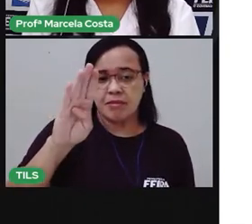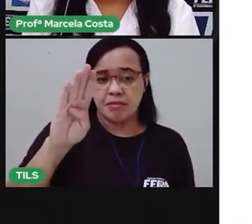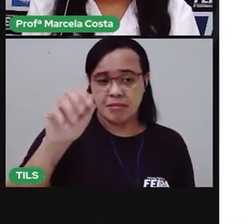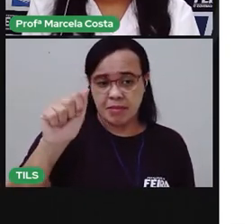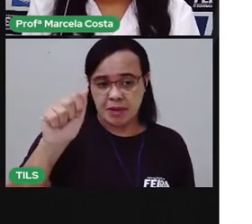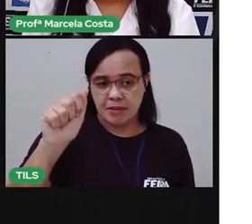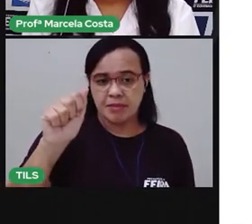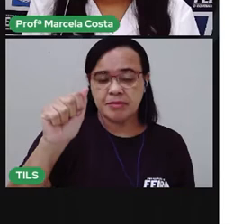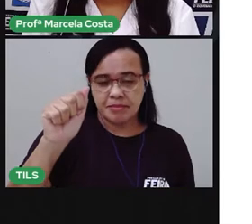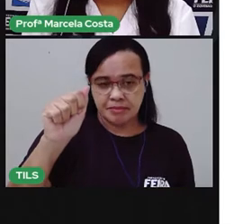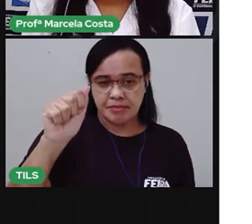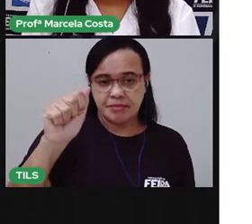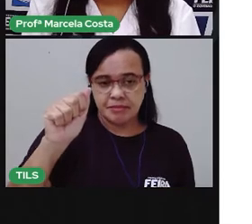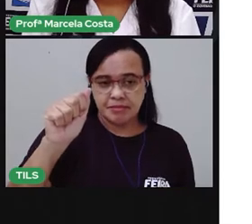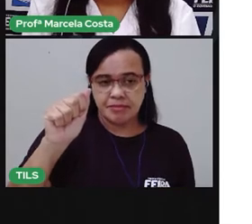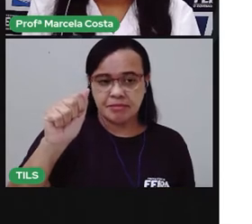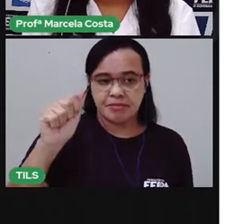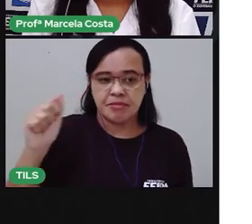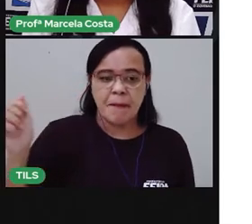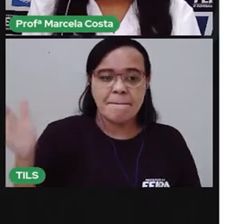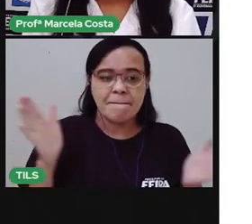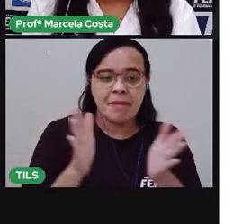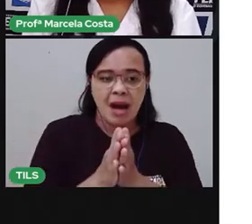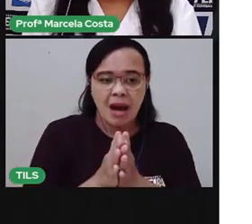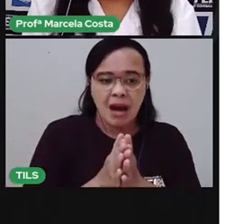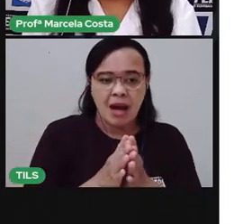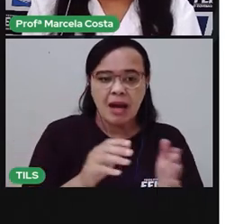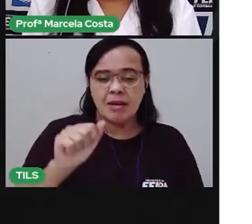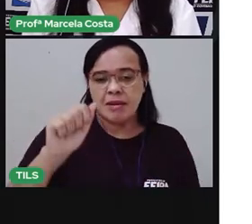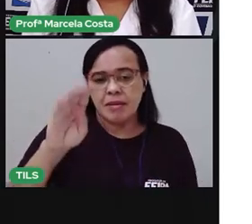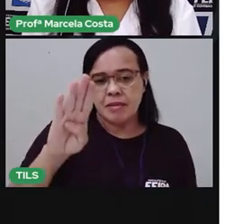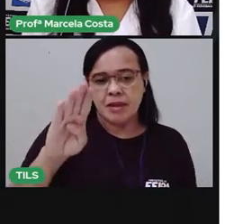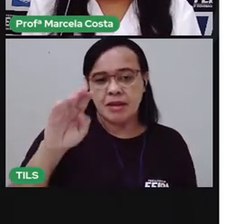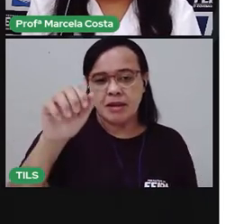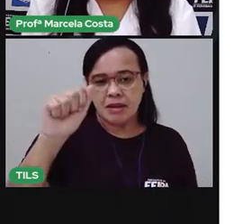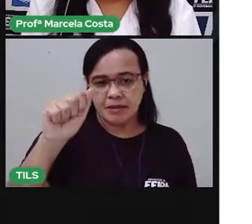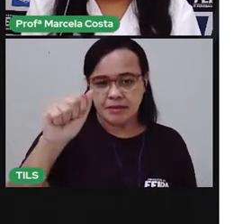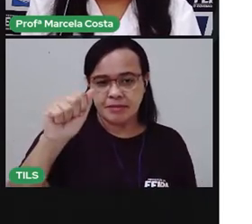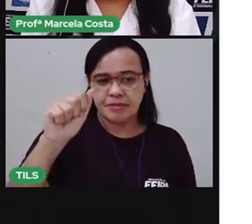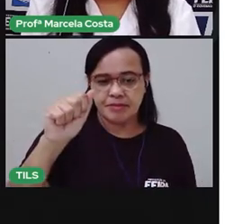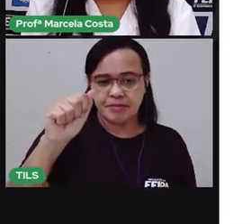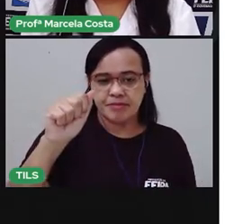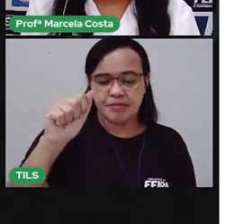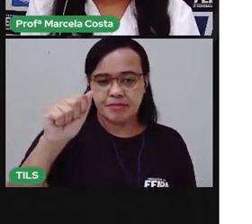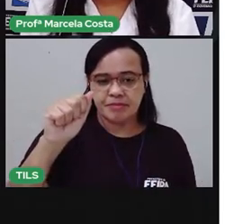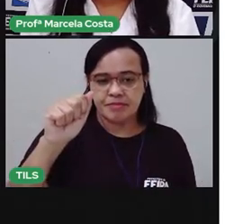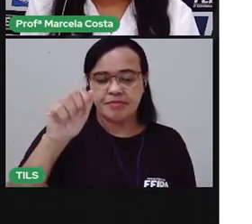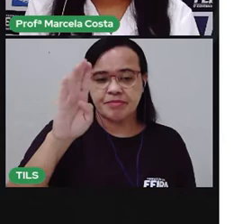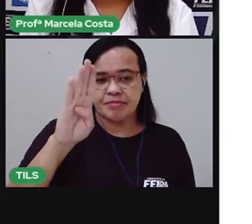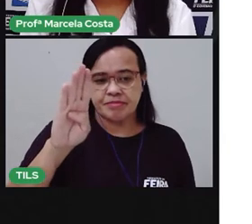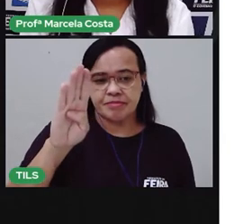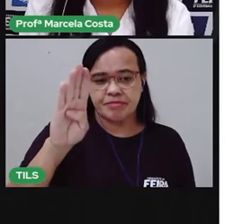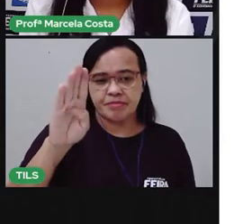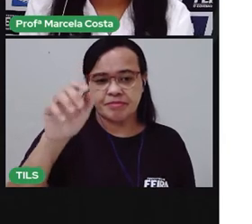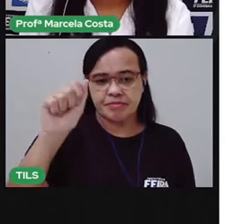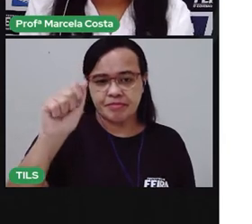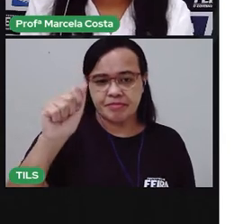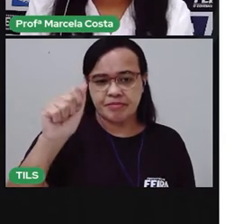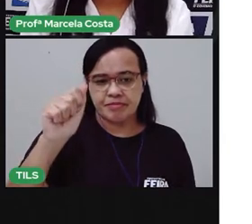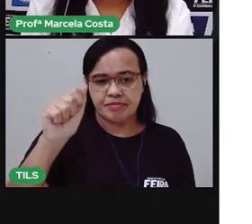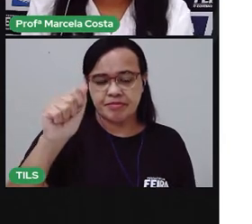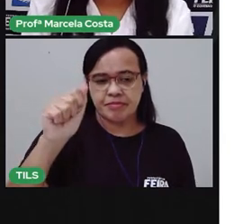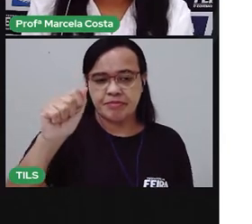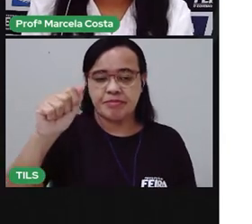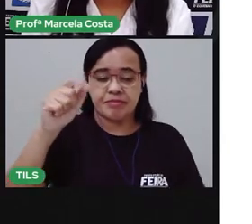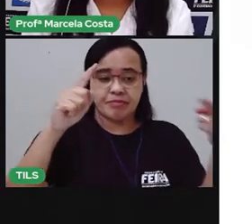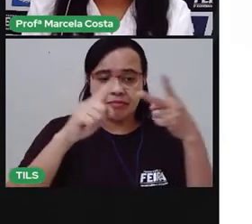-ba. O, ba-ba. A primeira sílaba da palavra barata. Vamos ver a